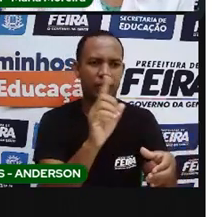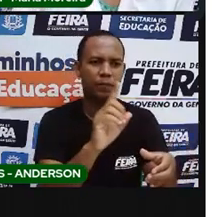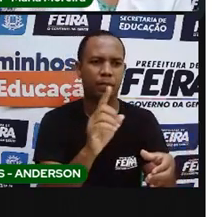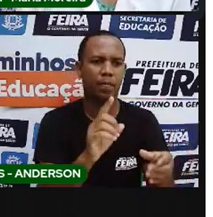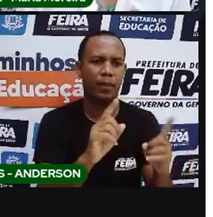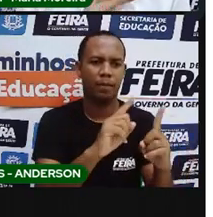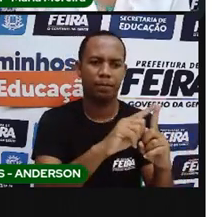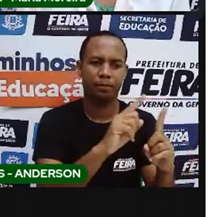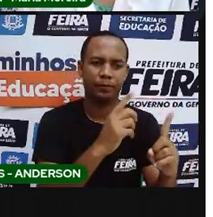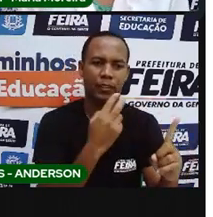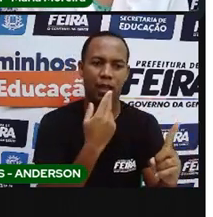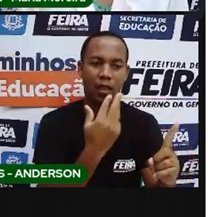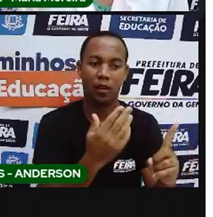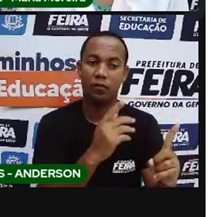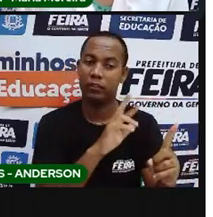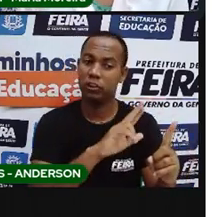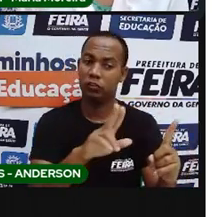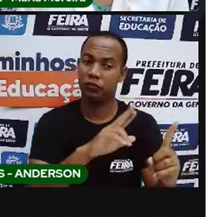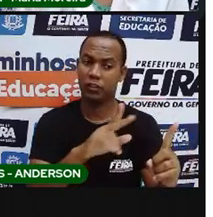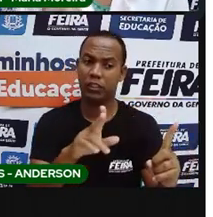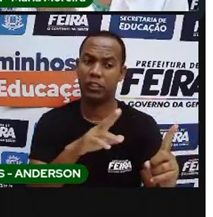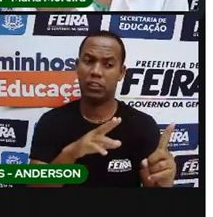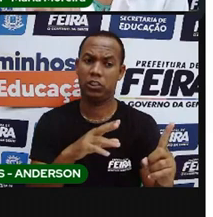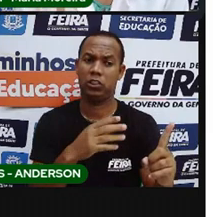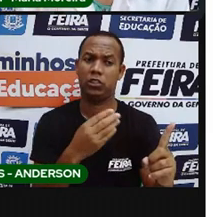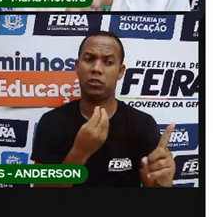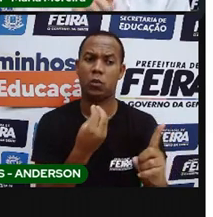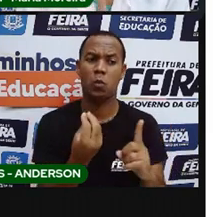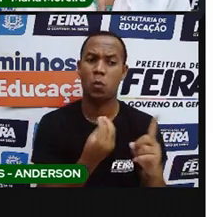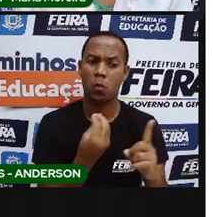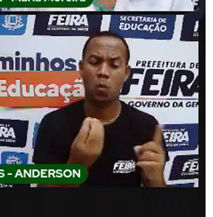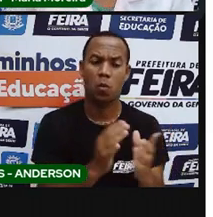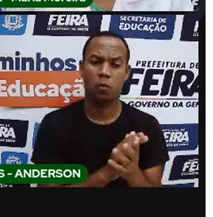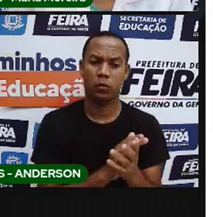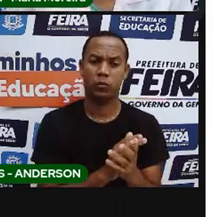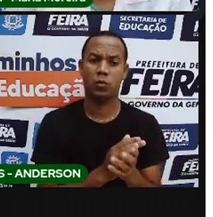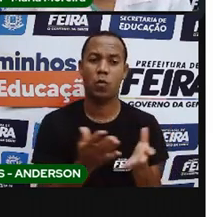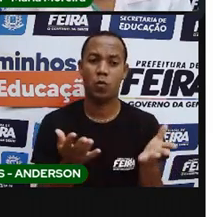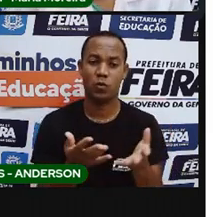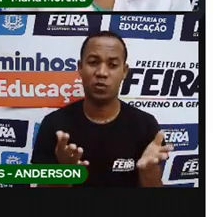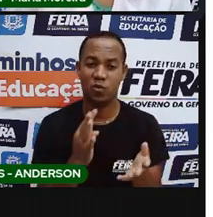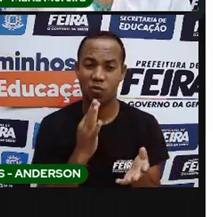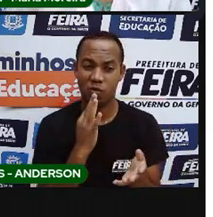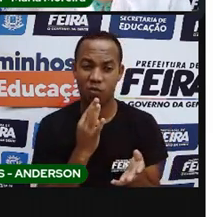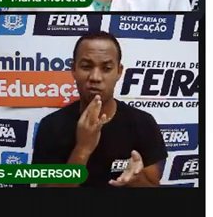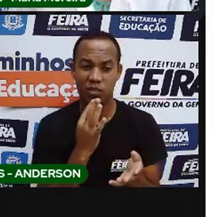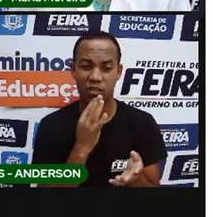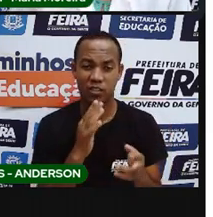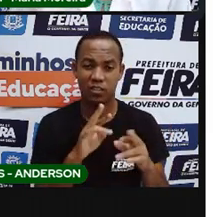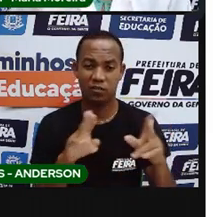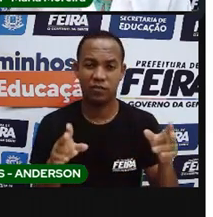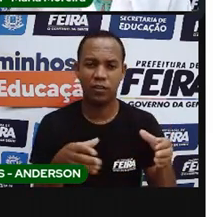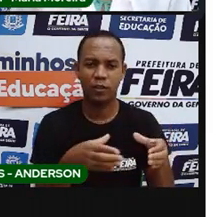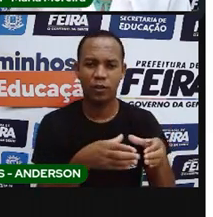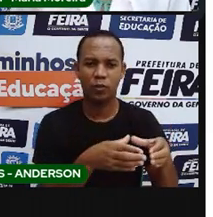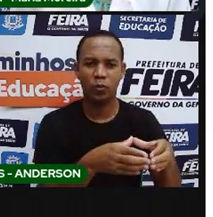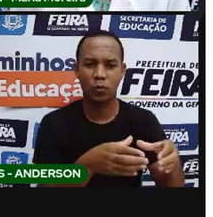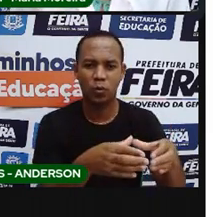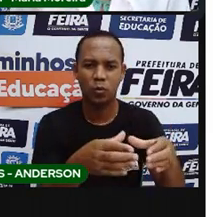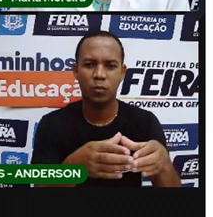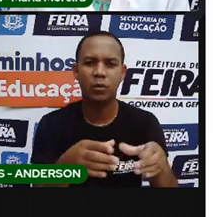tribos, elas tinham que ir línguas diferentes, de tão poucas, as que a gente conhece hoje em dia. Essas comunidades também